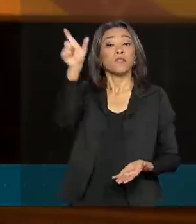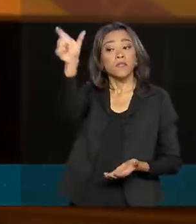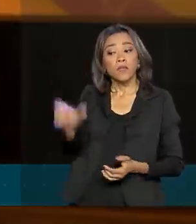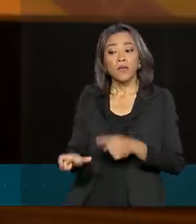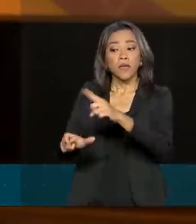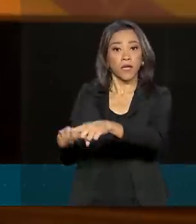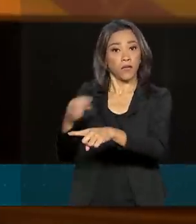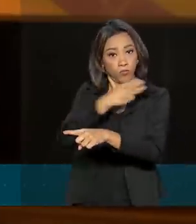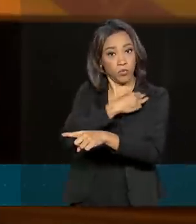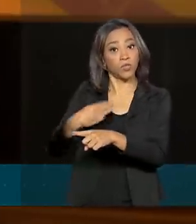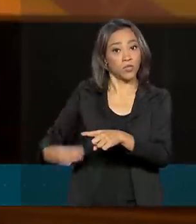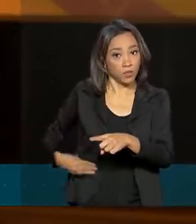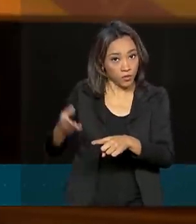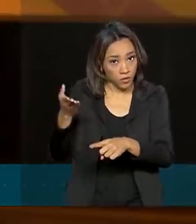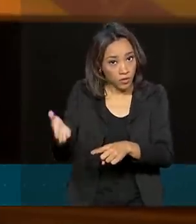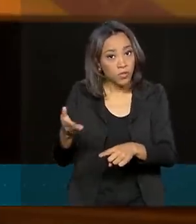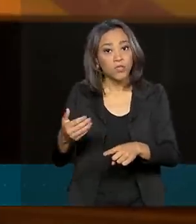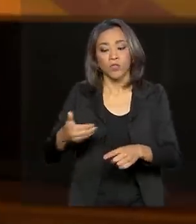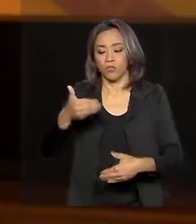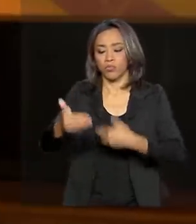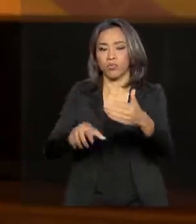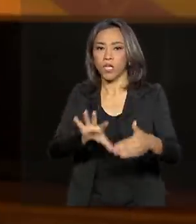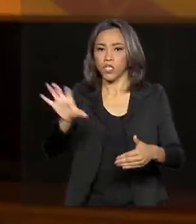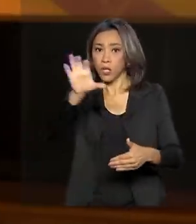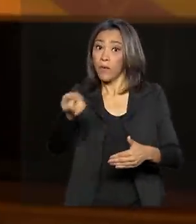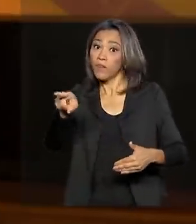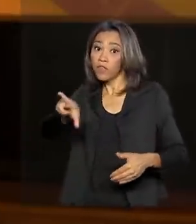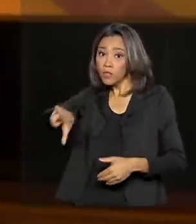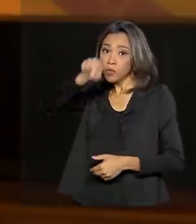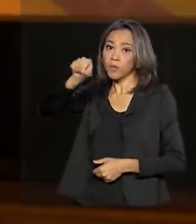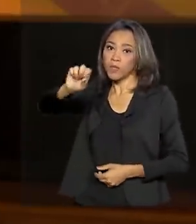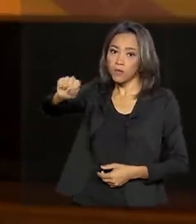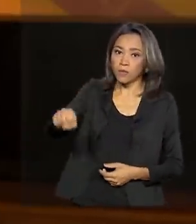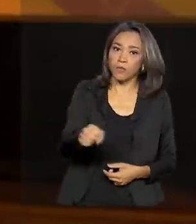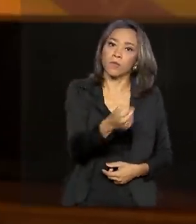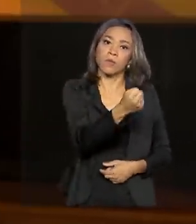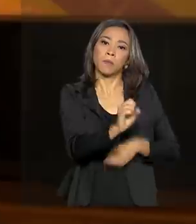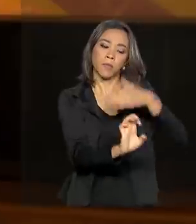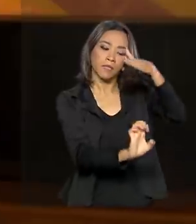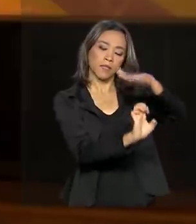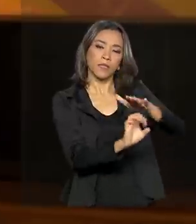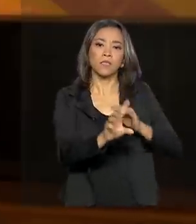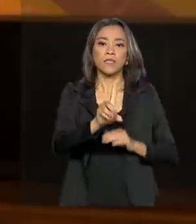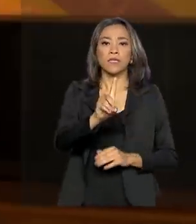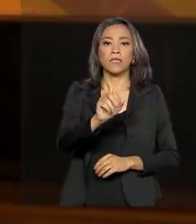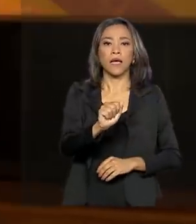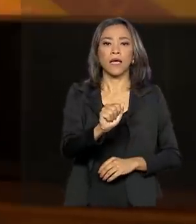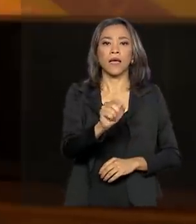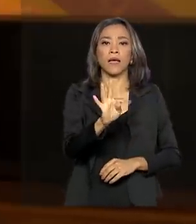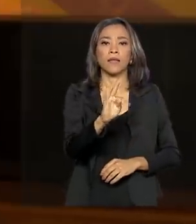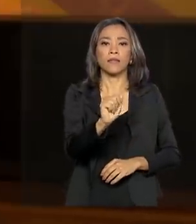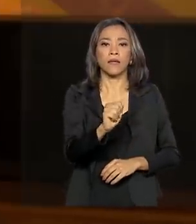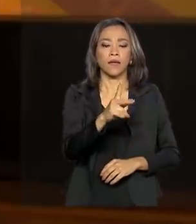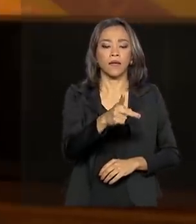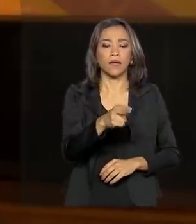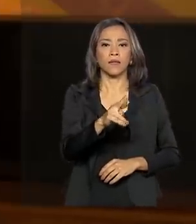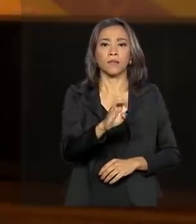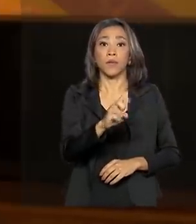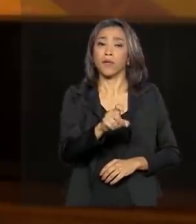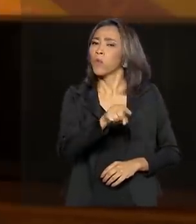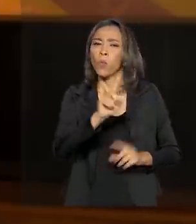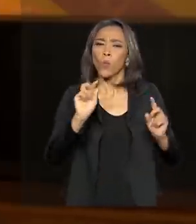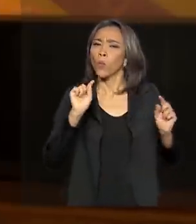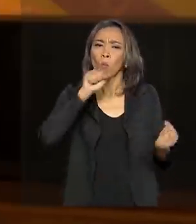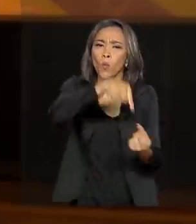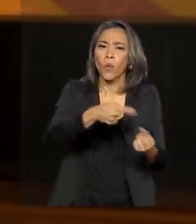Desenvolvimento Regional, foi nomeado presidente da Dataprev. A empresa pública fornece soluções em tecnologia da